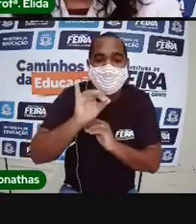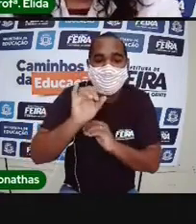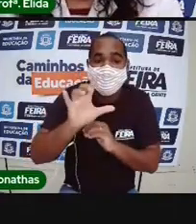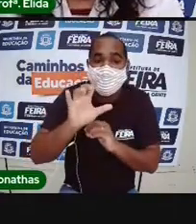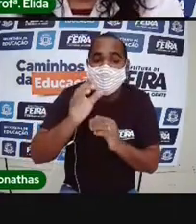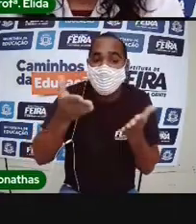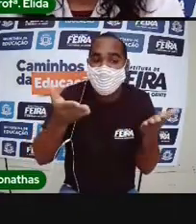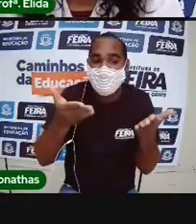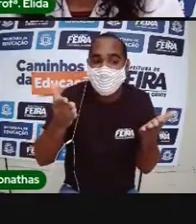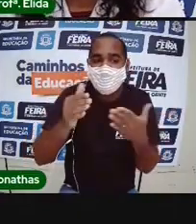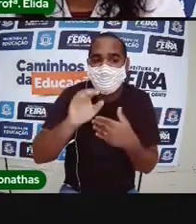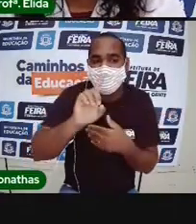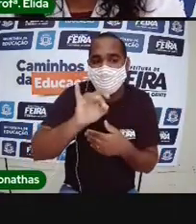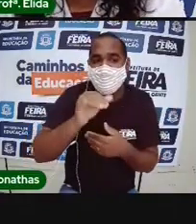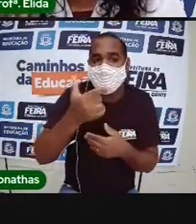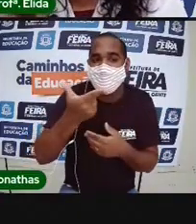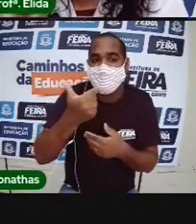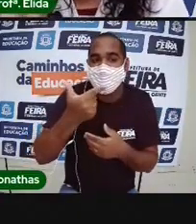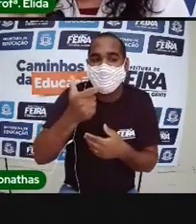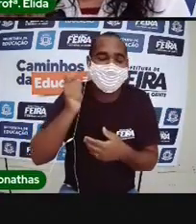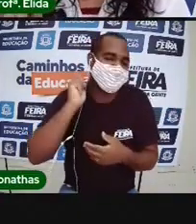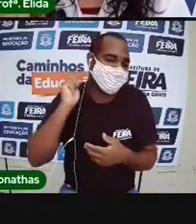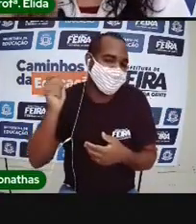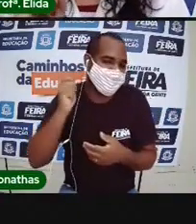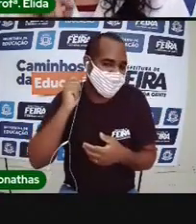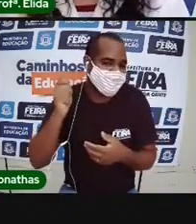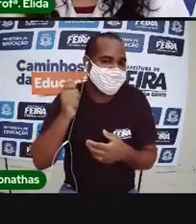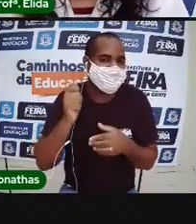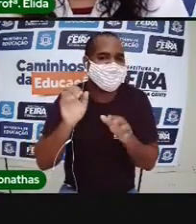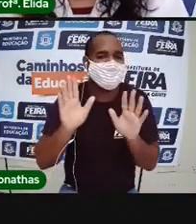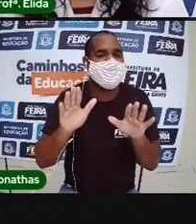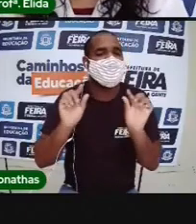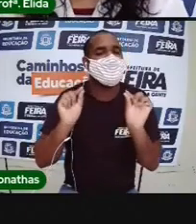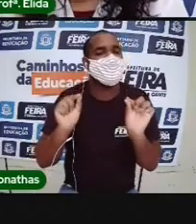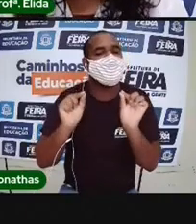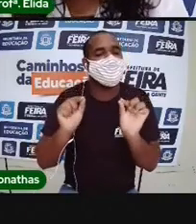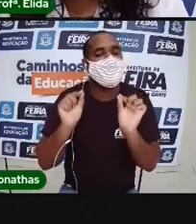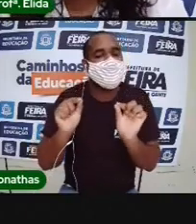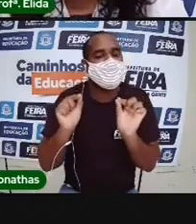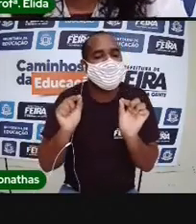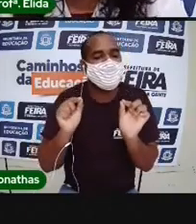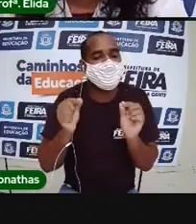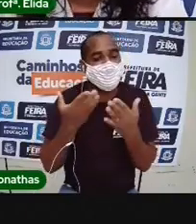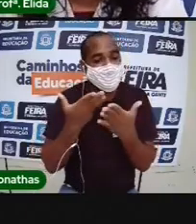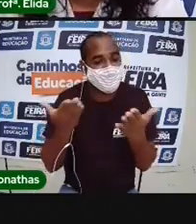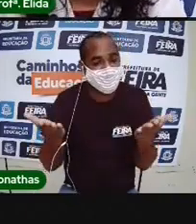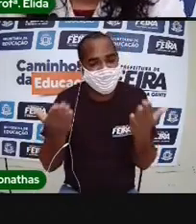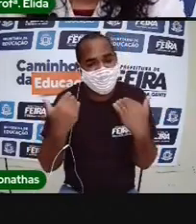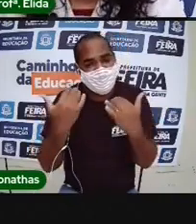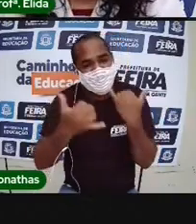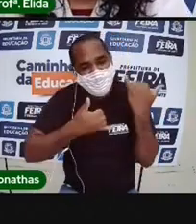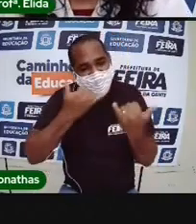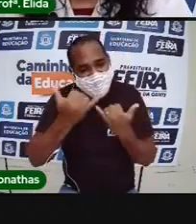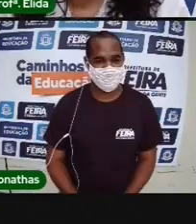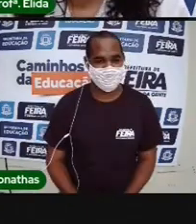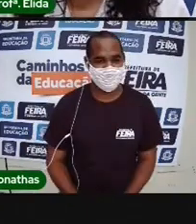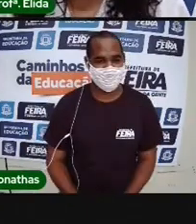hoje é dia 12 de abril. O que é o que é? Vamos brincar de adivinha?